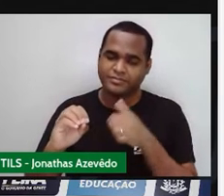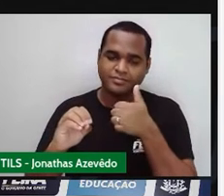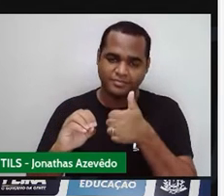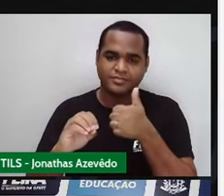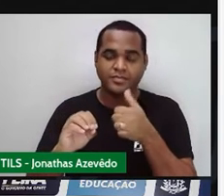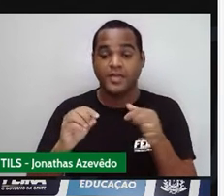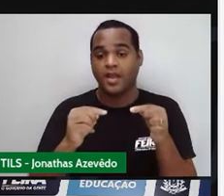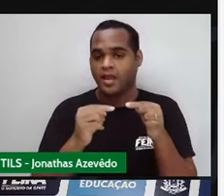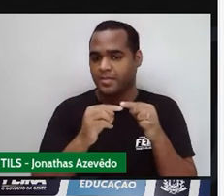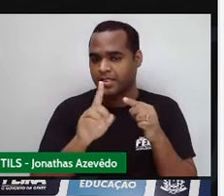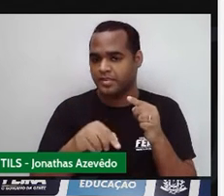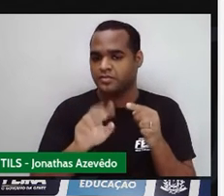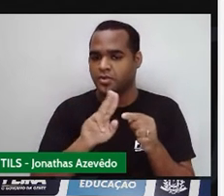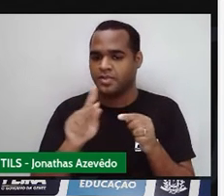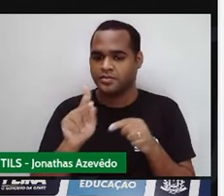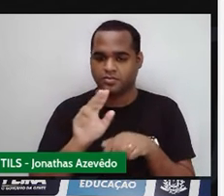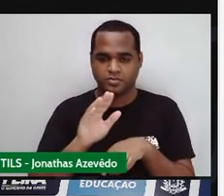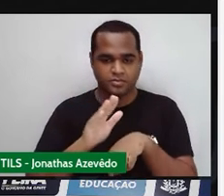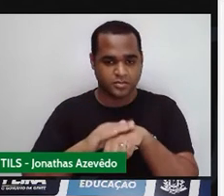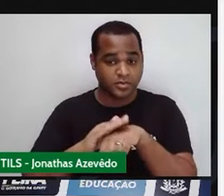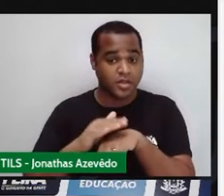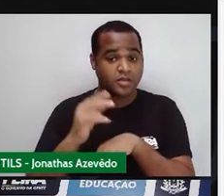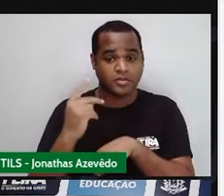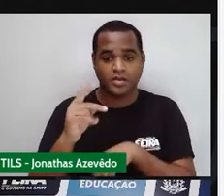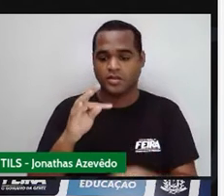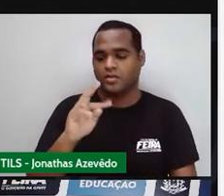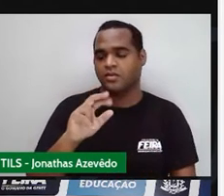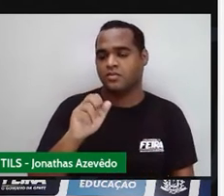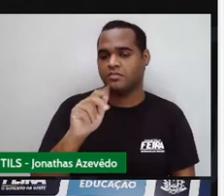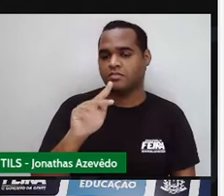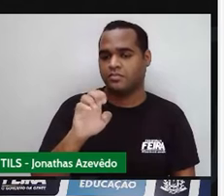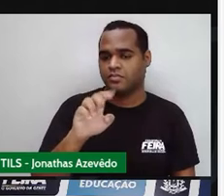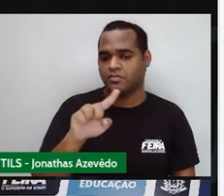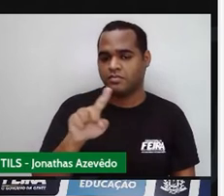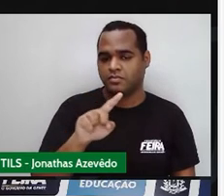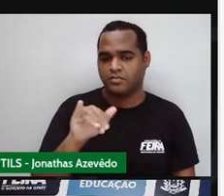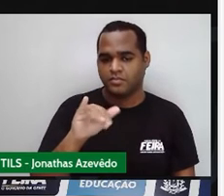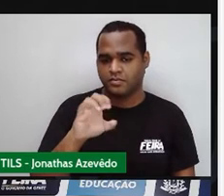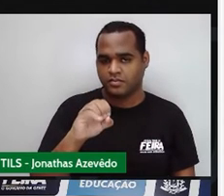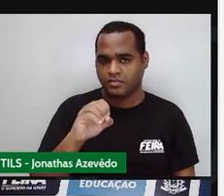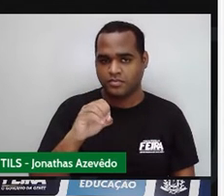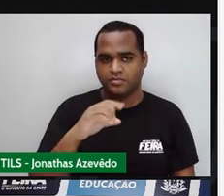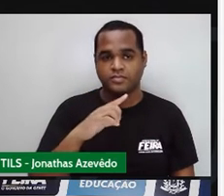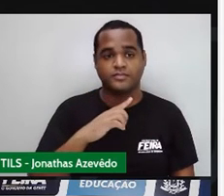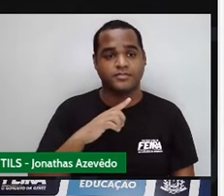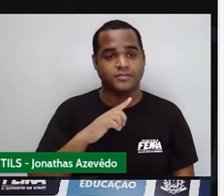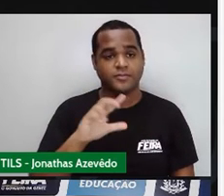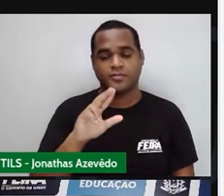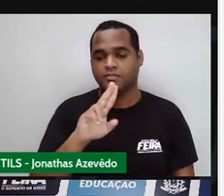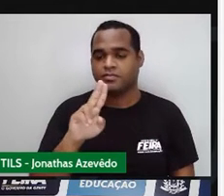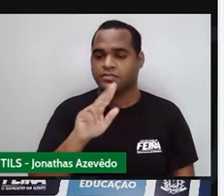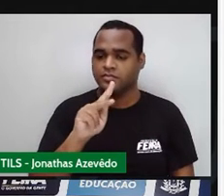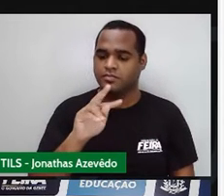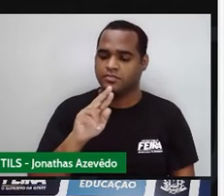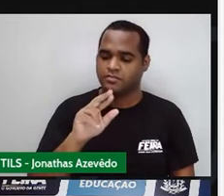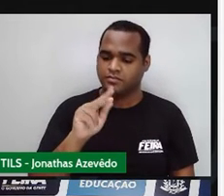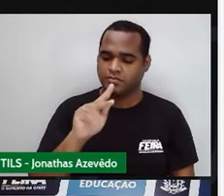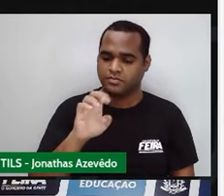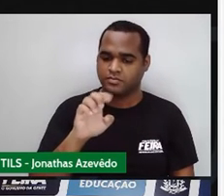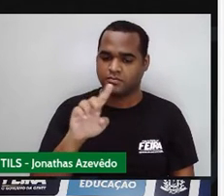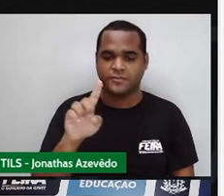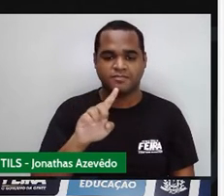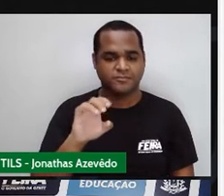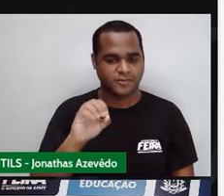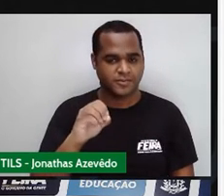quadrilátero que a gente chama de trapézio. Então, o nome desse polígono é trapézio. Então, a gente já